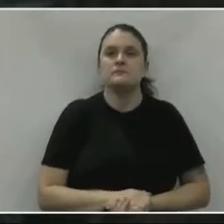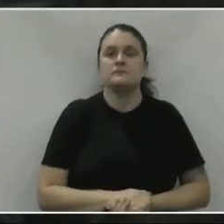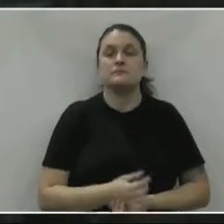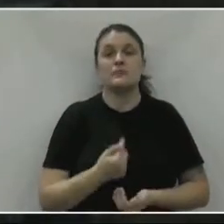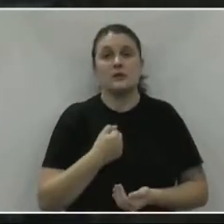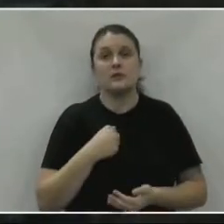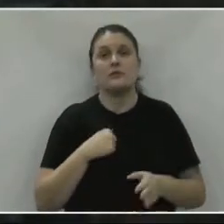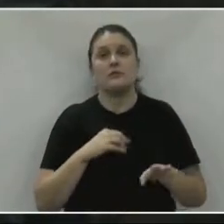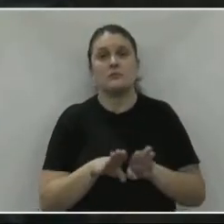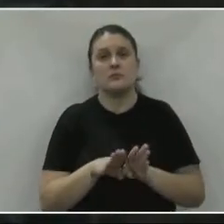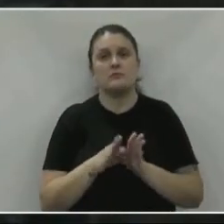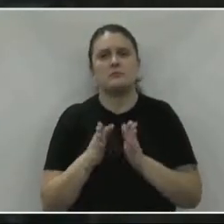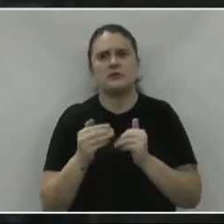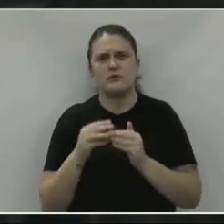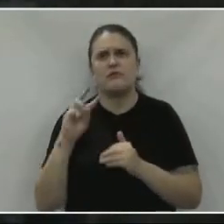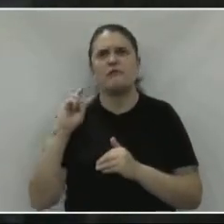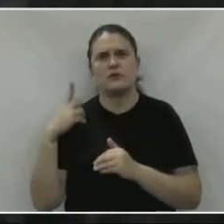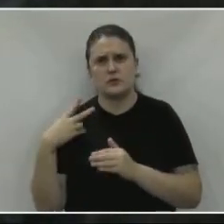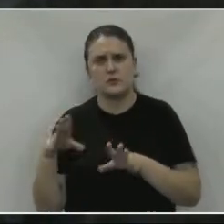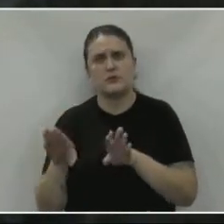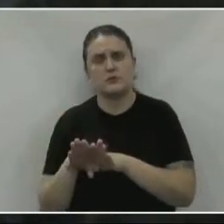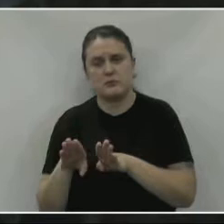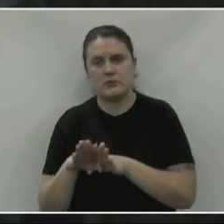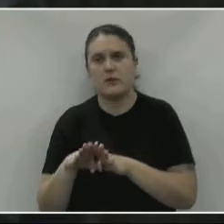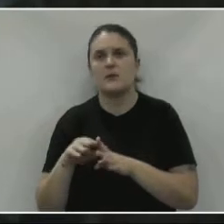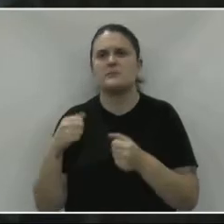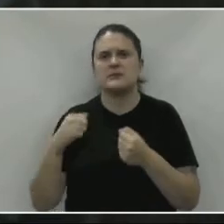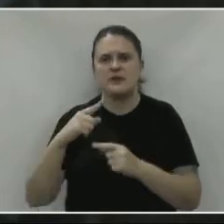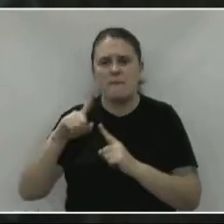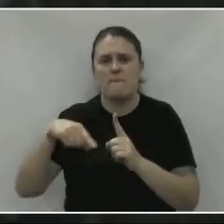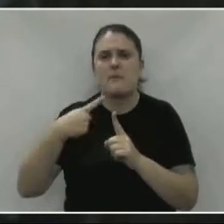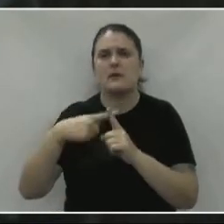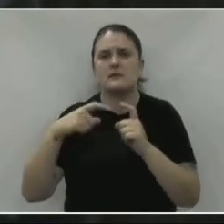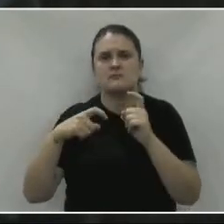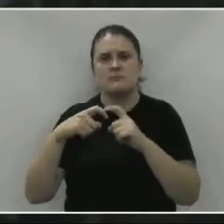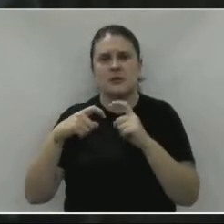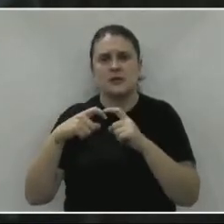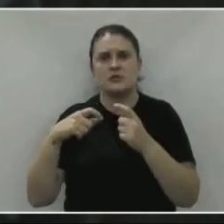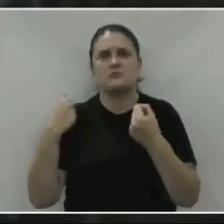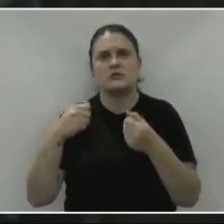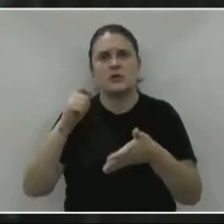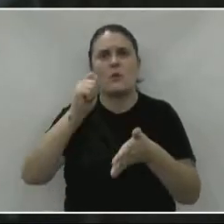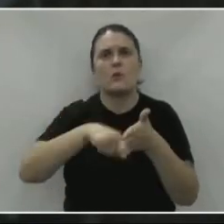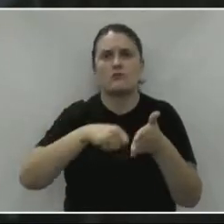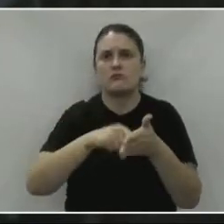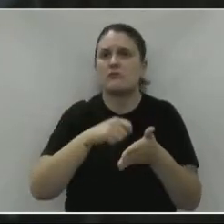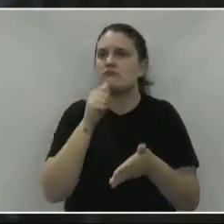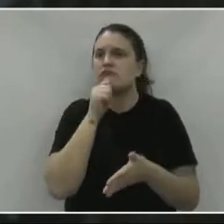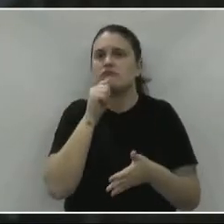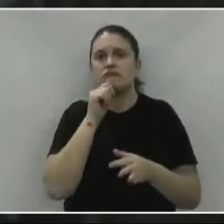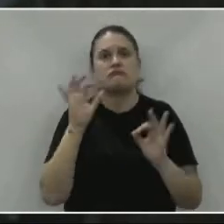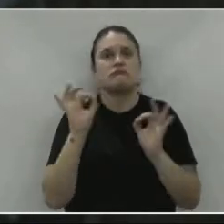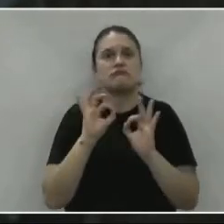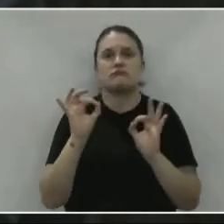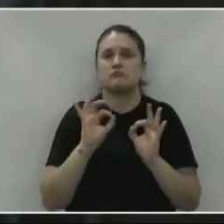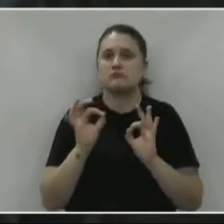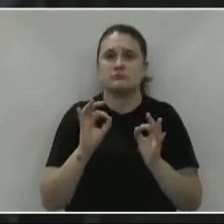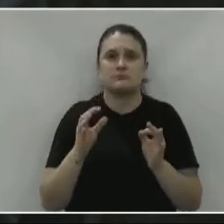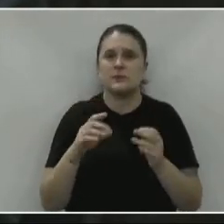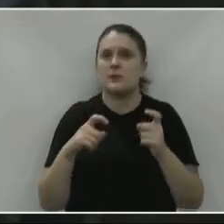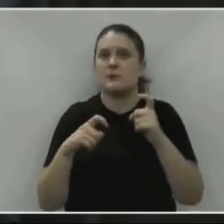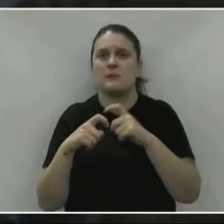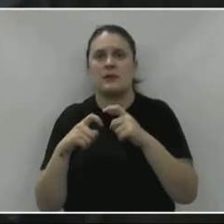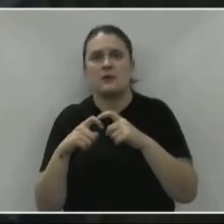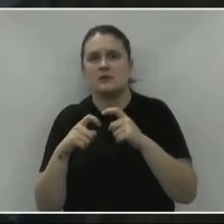solicitado aqui por vários vereadores também, mas médicos, foi feita a licitação, aí não apareceu os